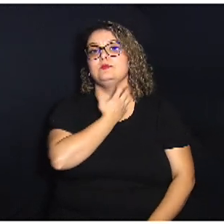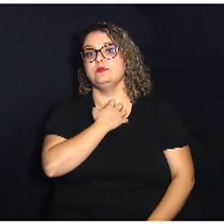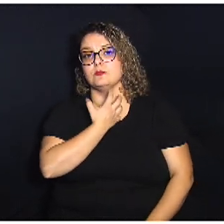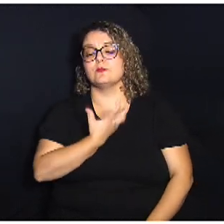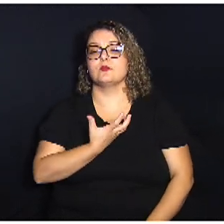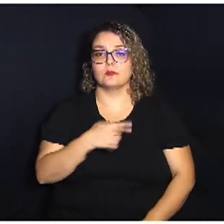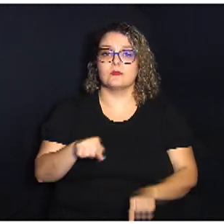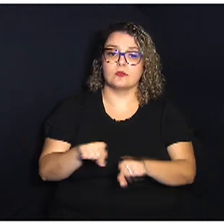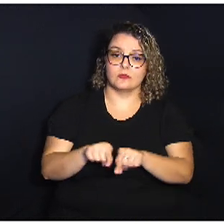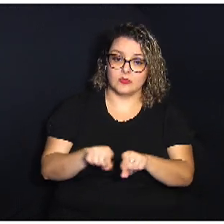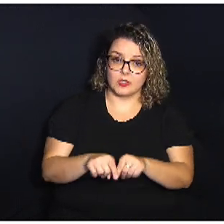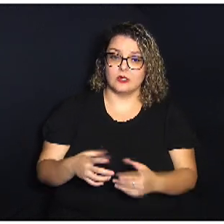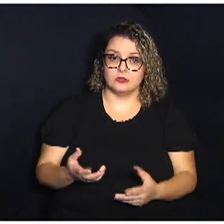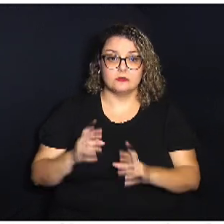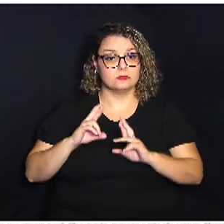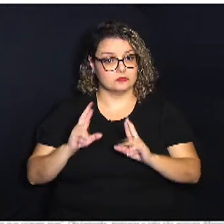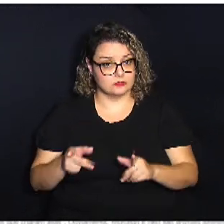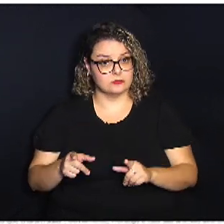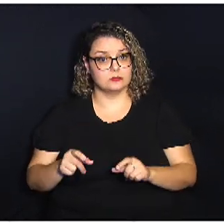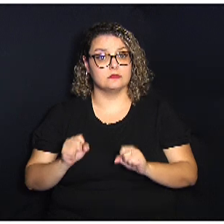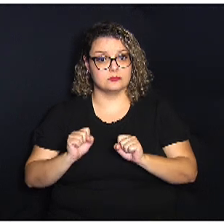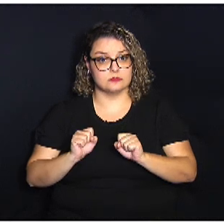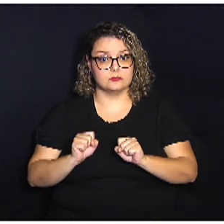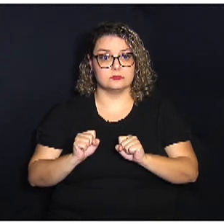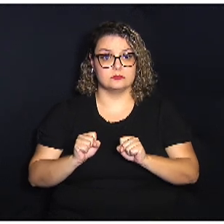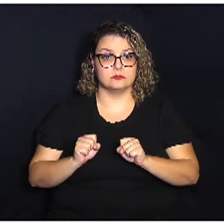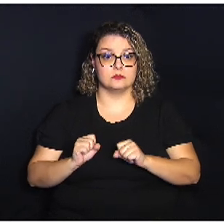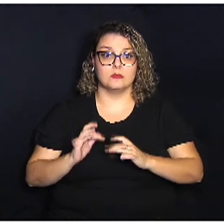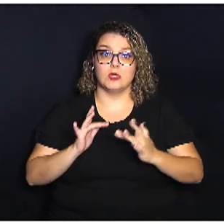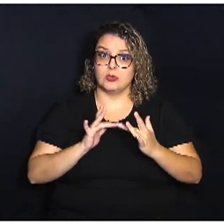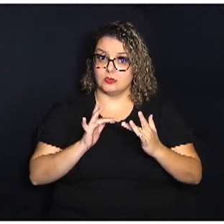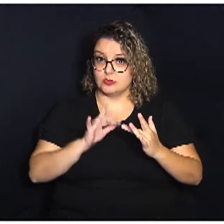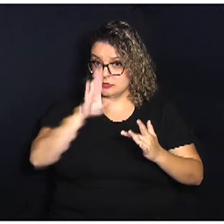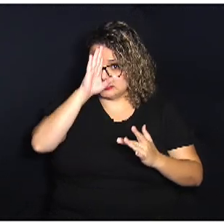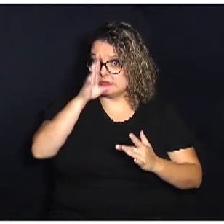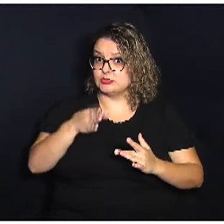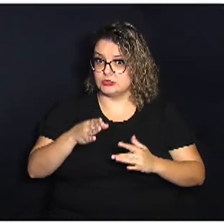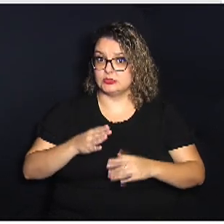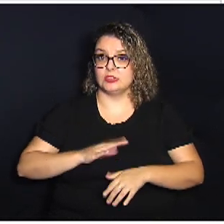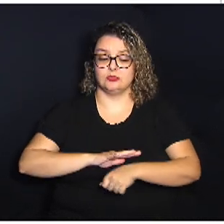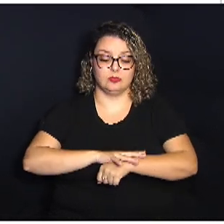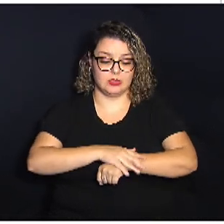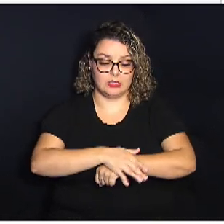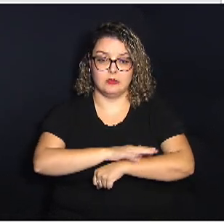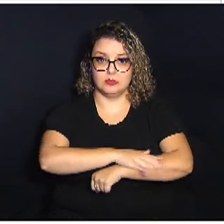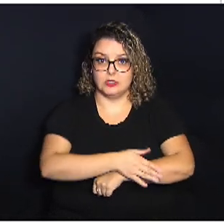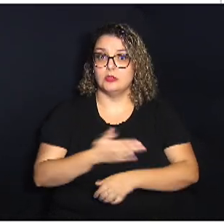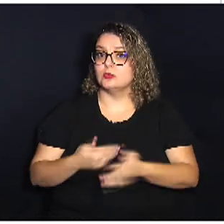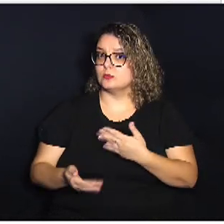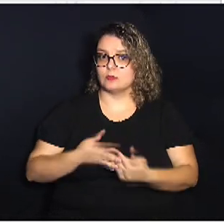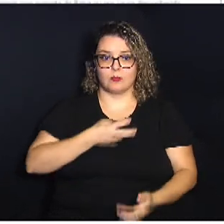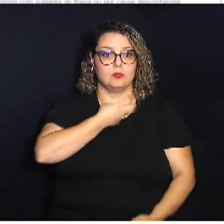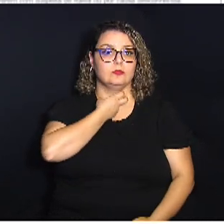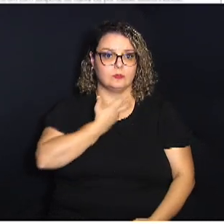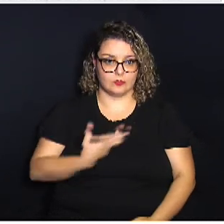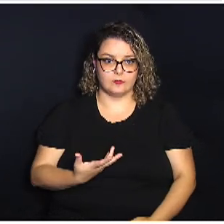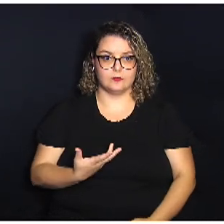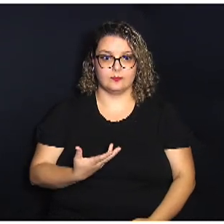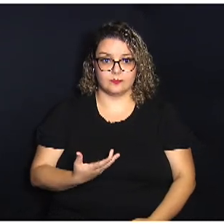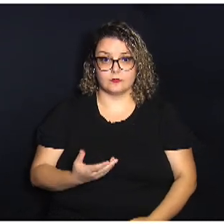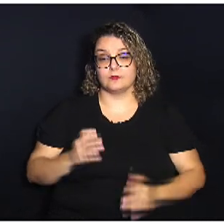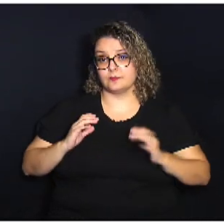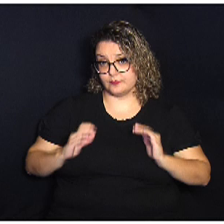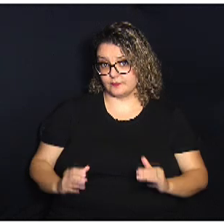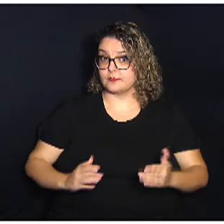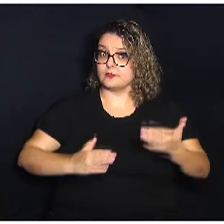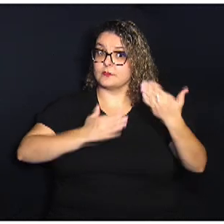ele diferente também pode ser transmitido pelo contato direto. Então, qualquer morcego em situação que a gente fala em comportamento